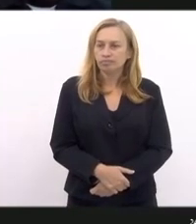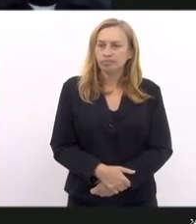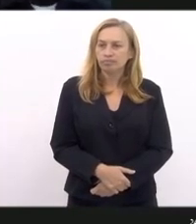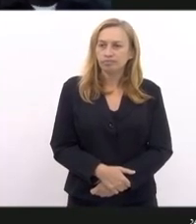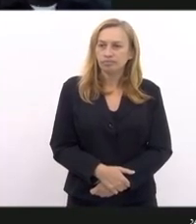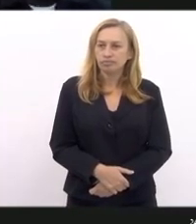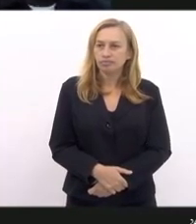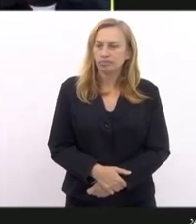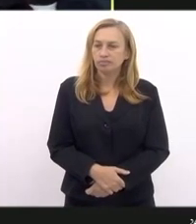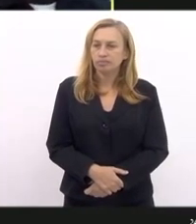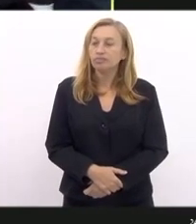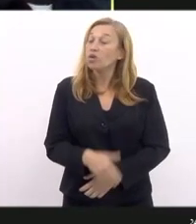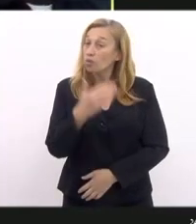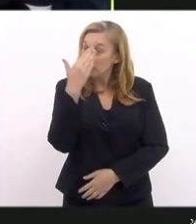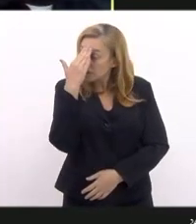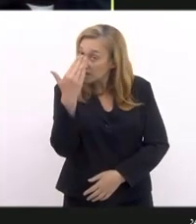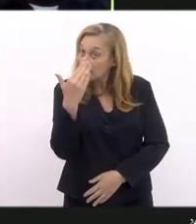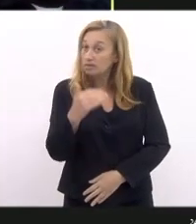Bom dia a todos.